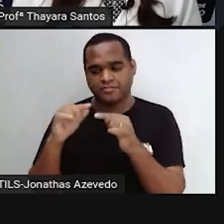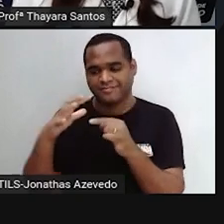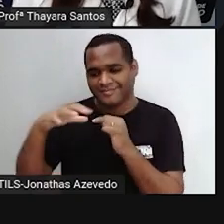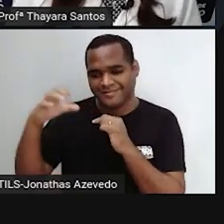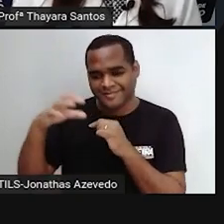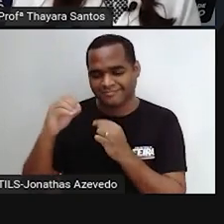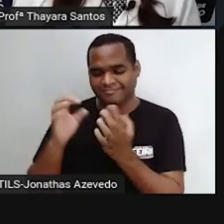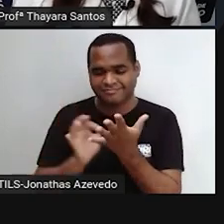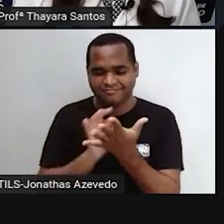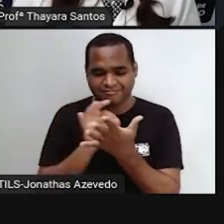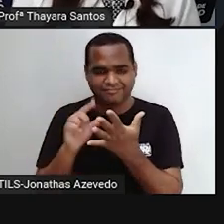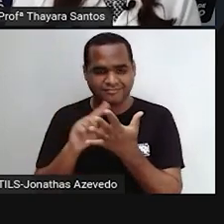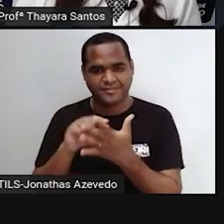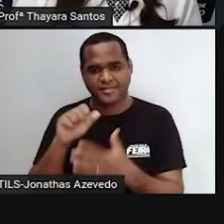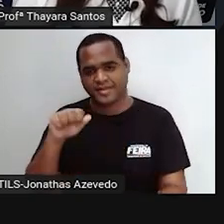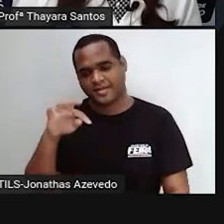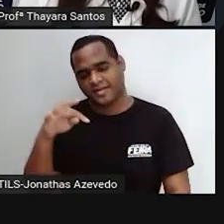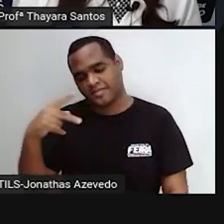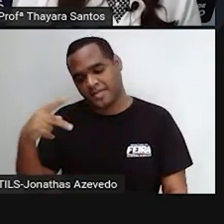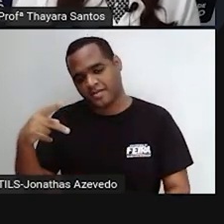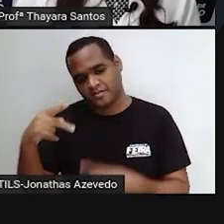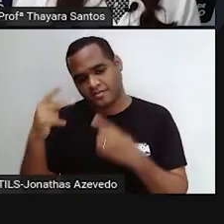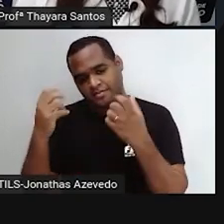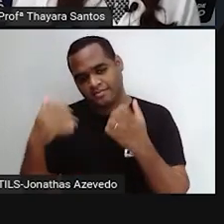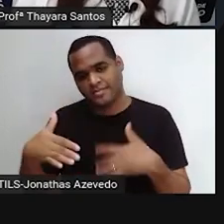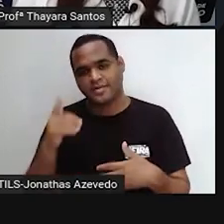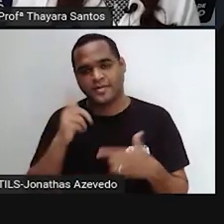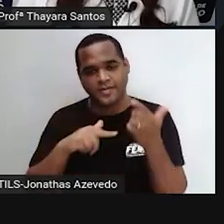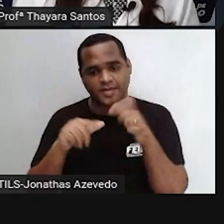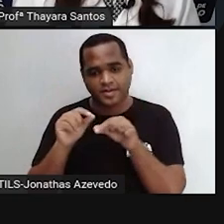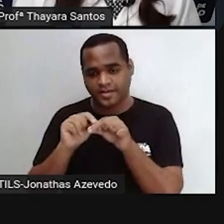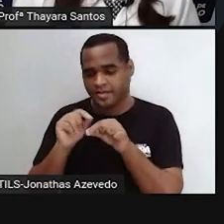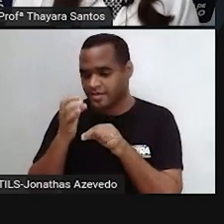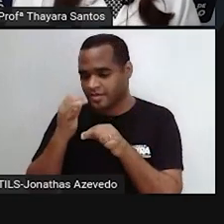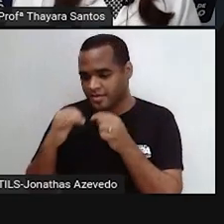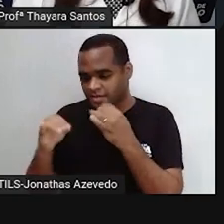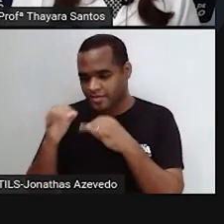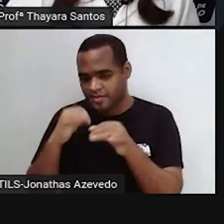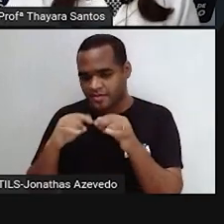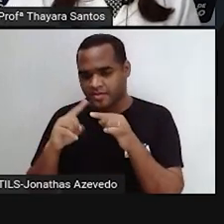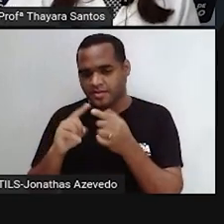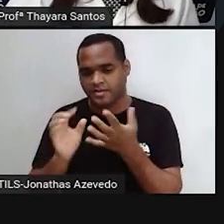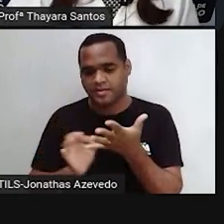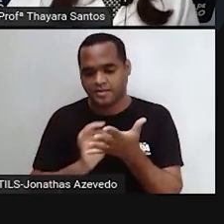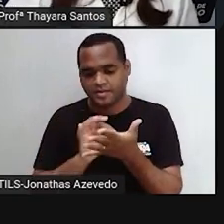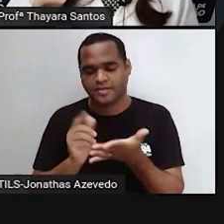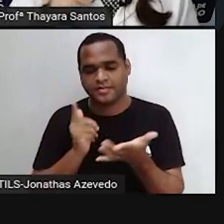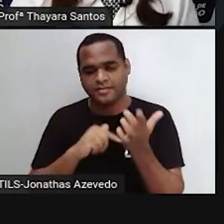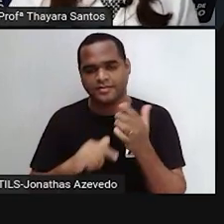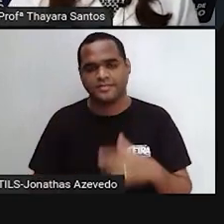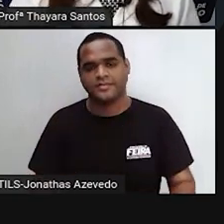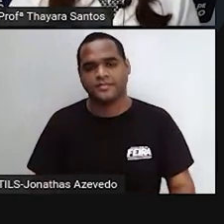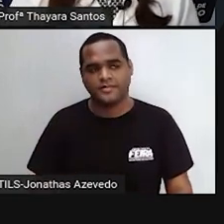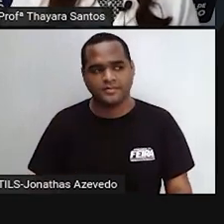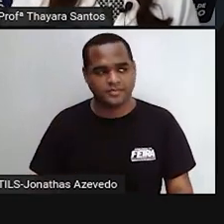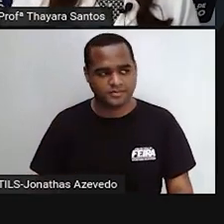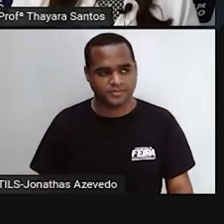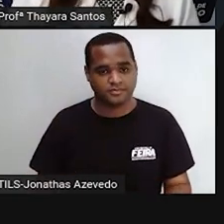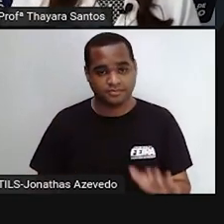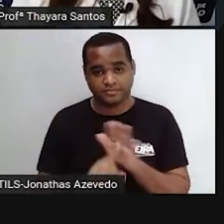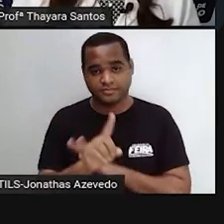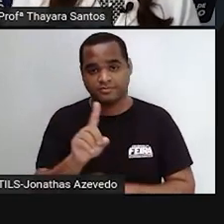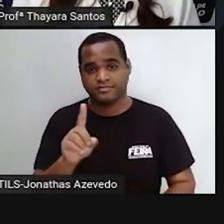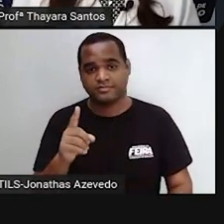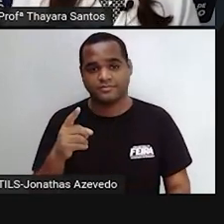produzindo ATP, que é a adenosina trifosfata, a energia que é utilizada nas células. Segunda